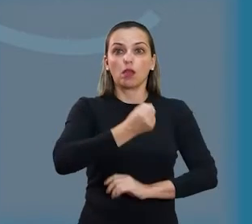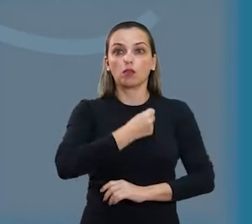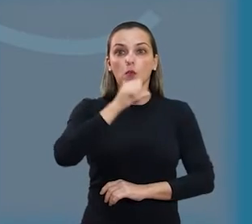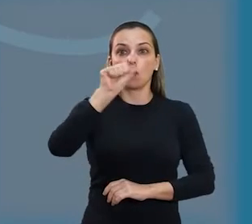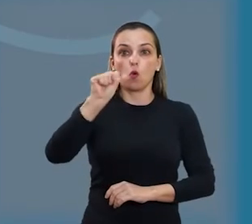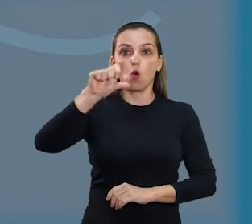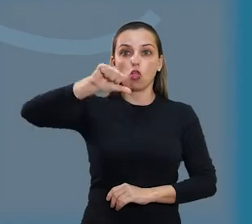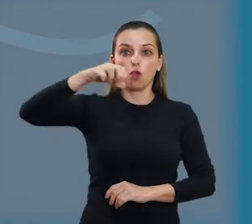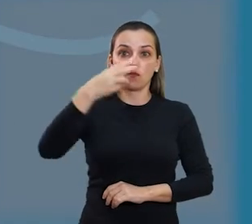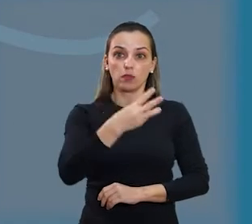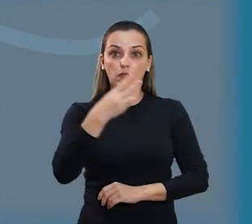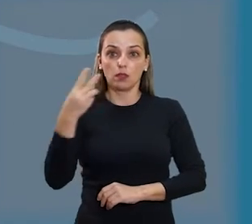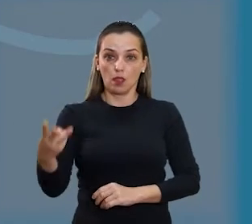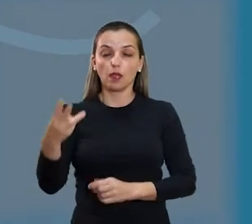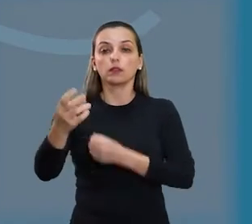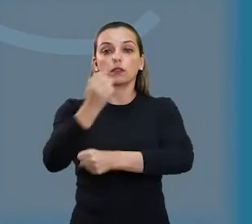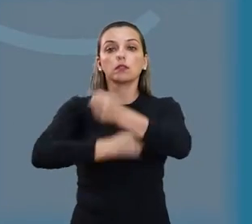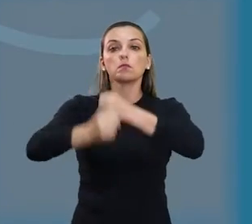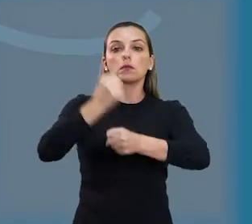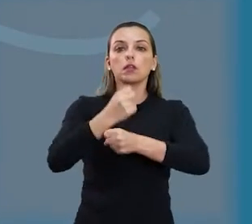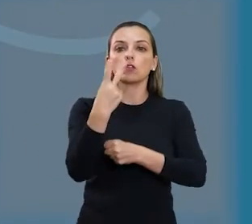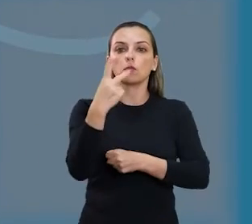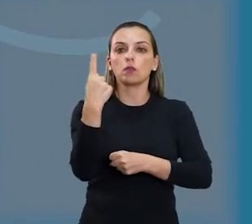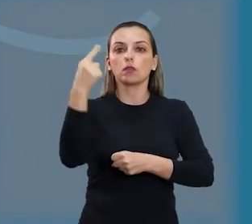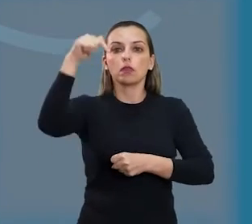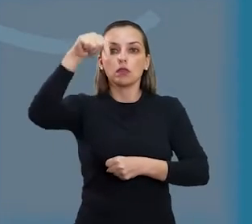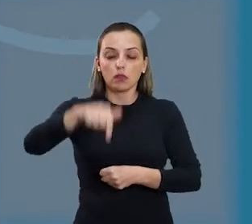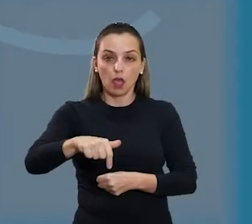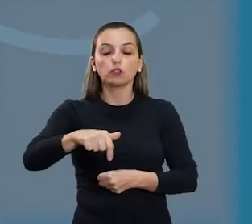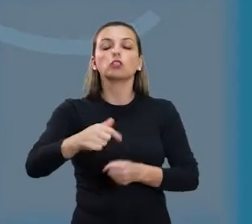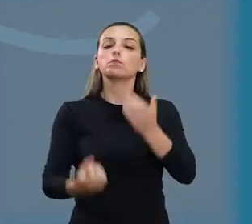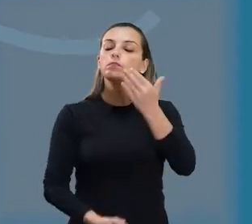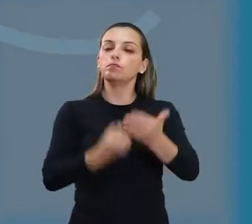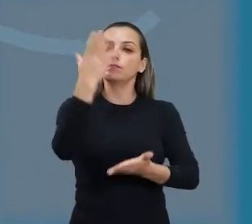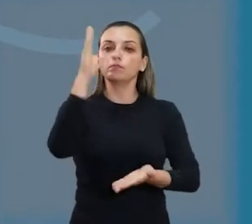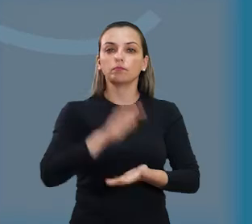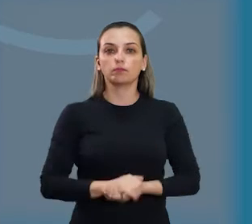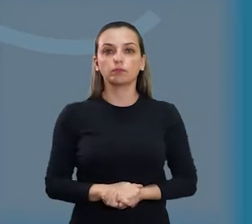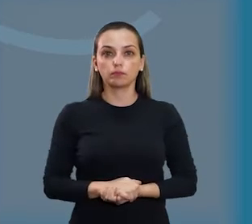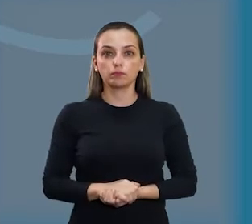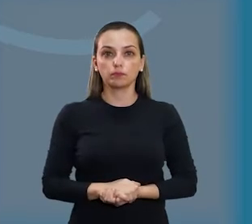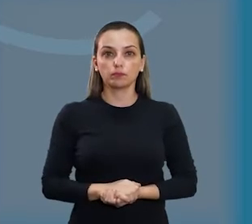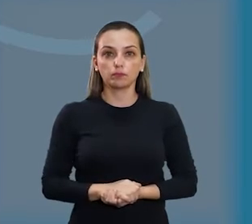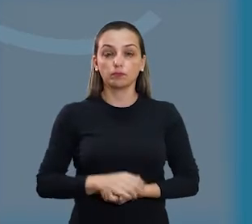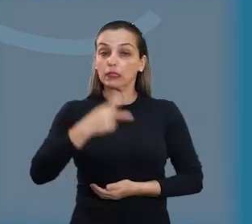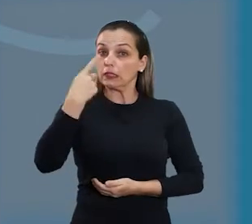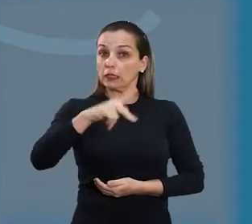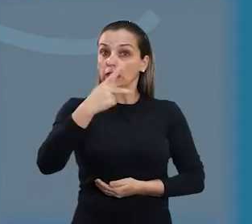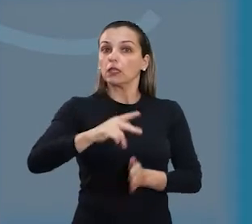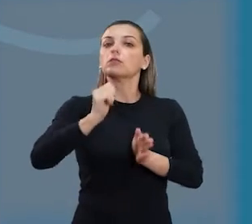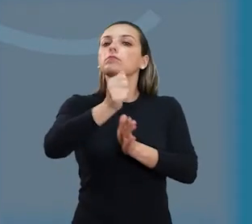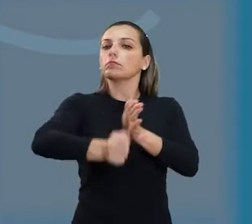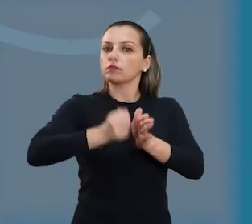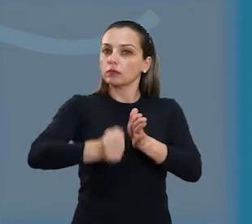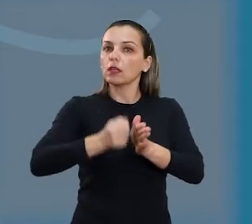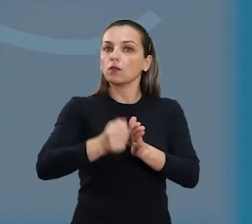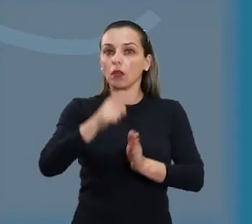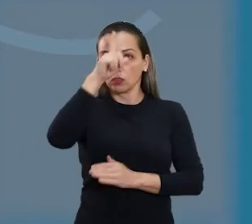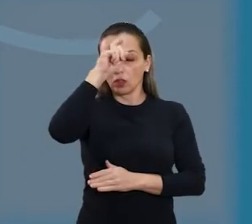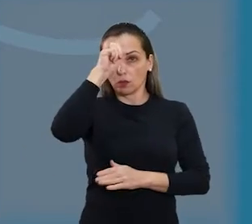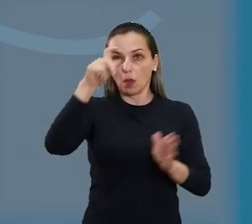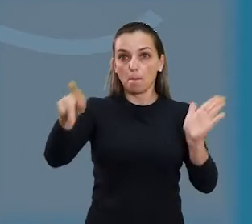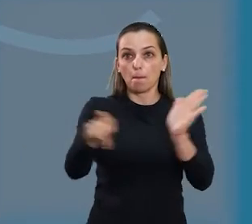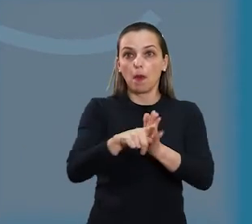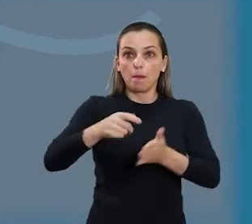eventos do município de Araraquara pela Lei 8.933 de 2017 de nossa autoria. Em Araraquara,